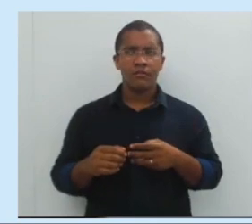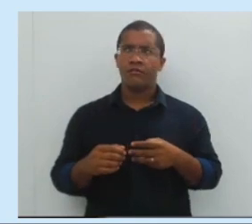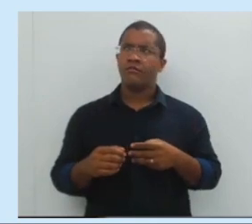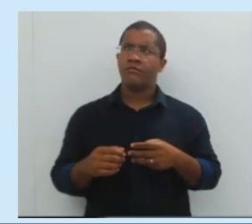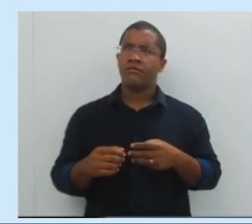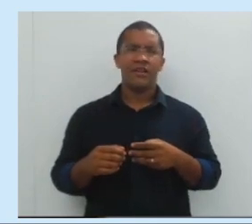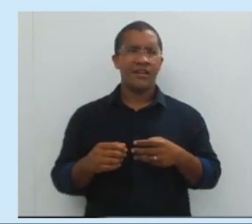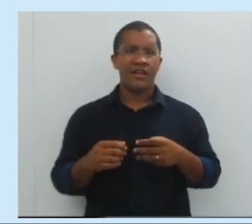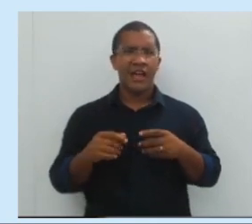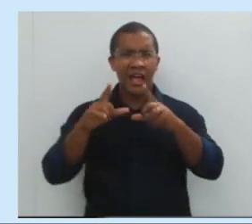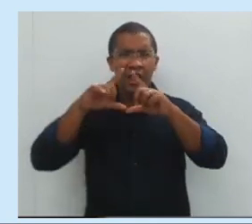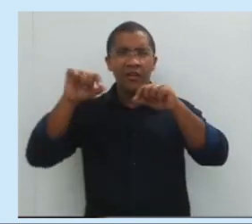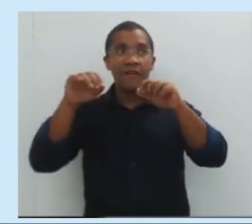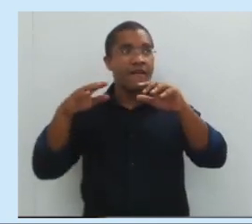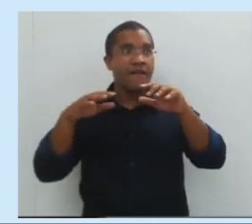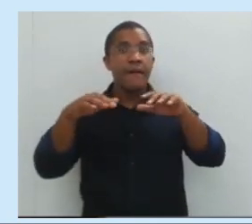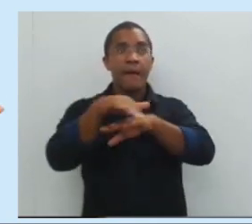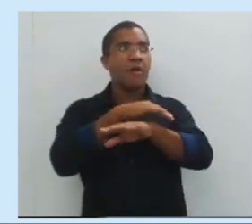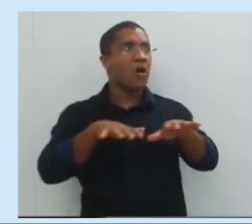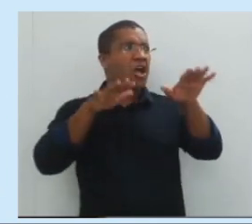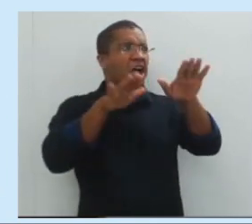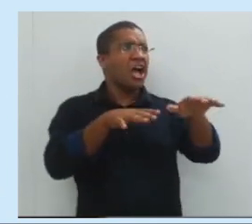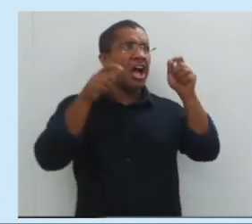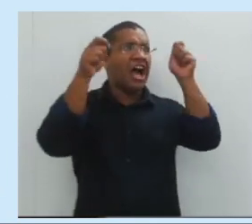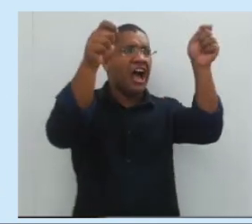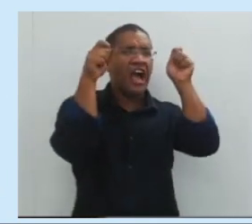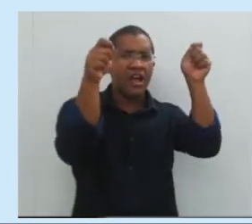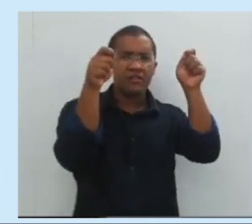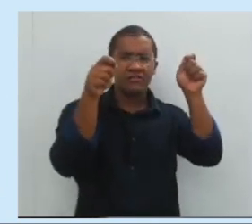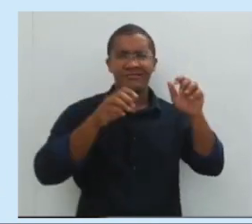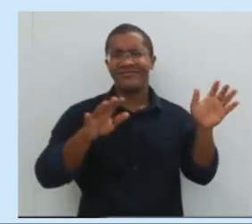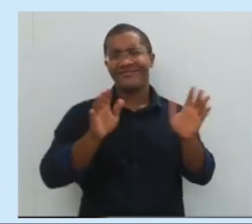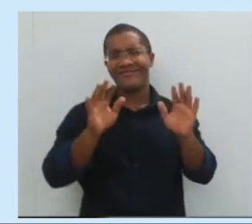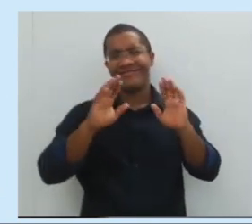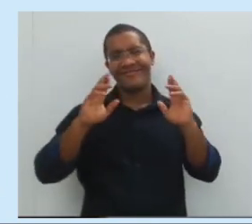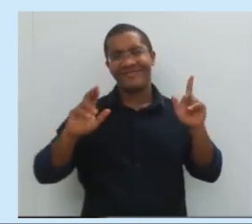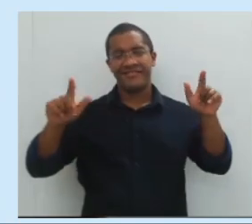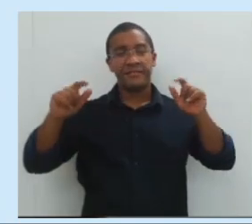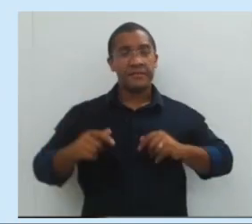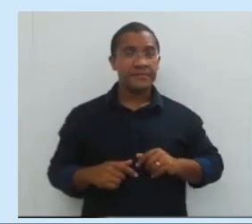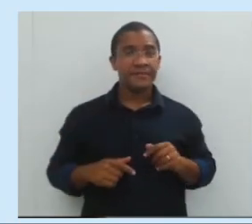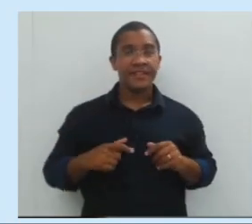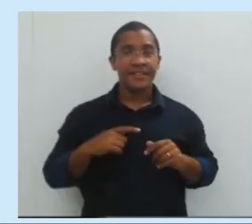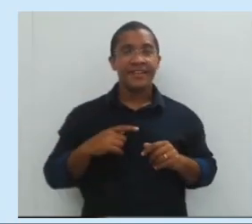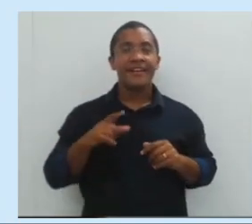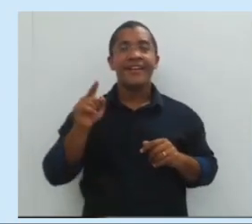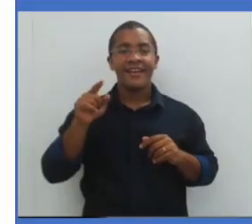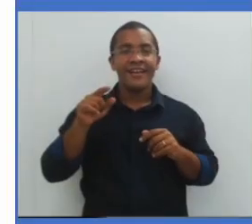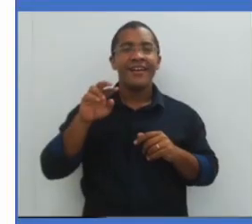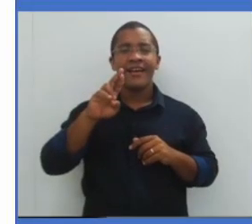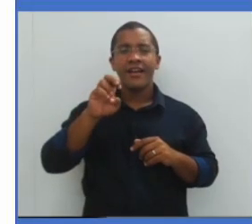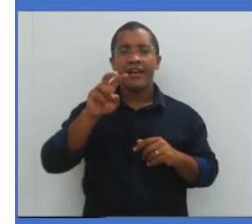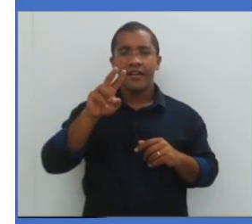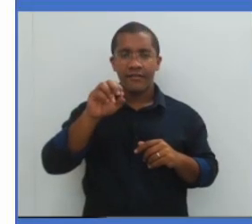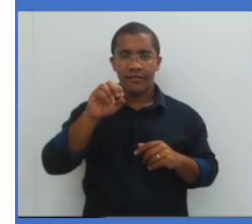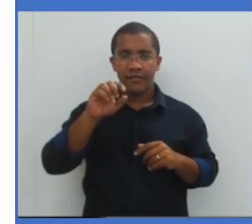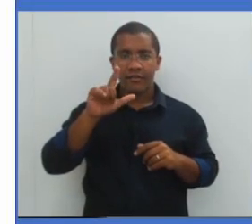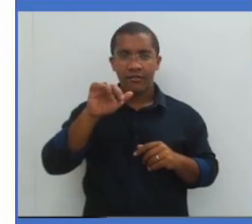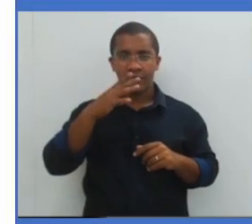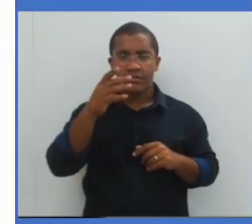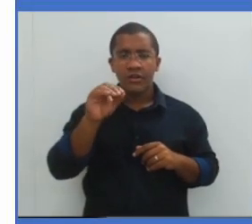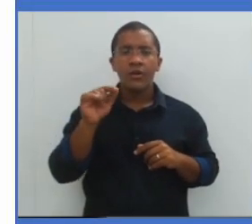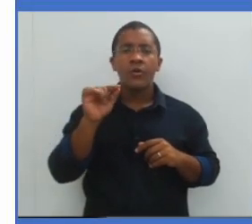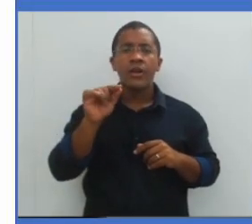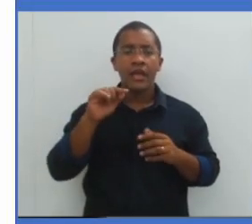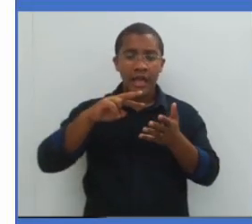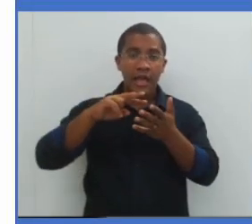A lua não vai para a rua, viu? Protestar, não. É outra coisa. Revolução significa que a